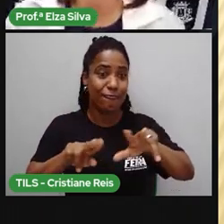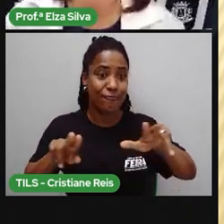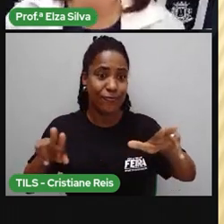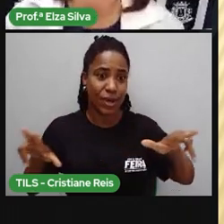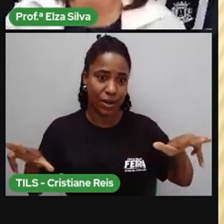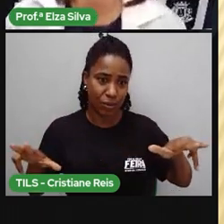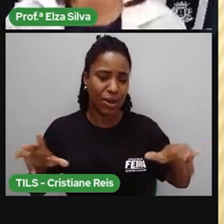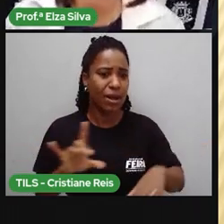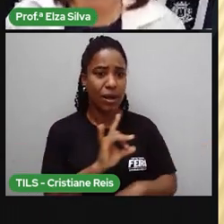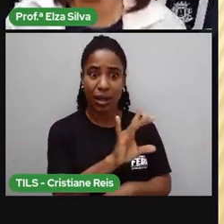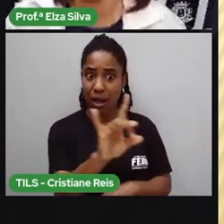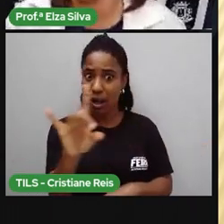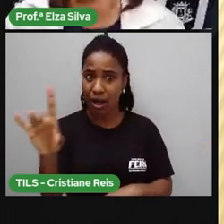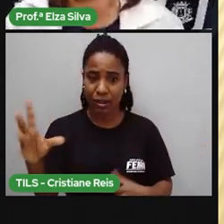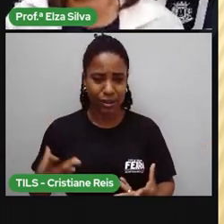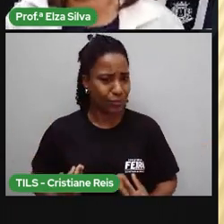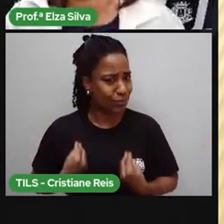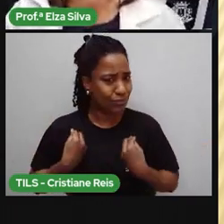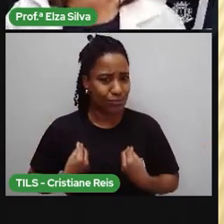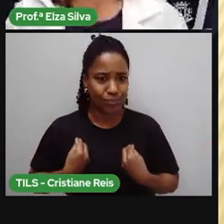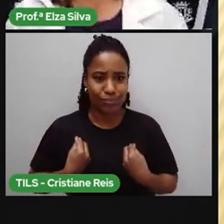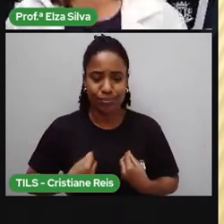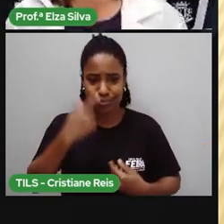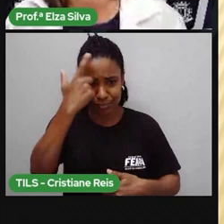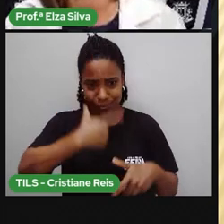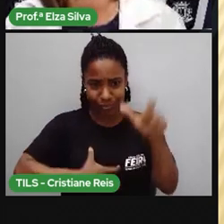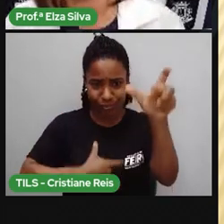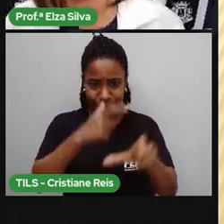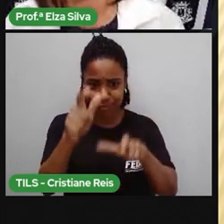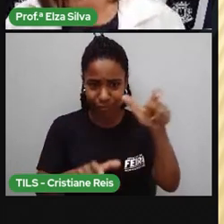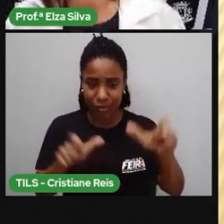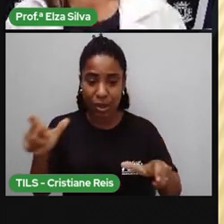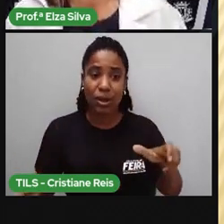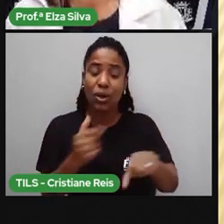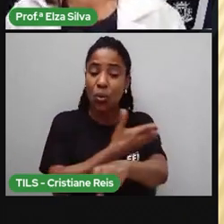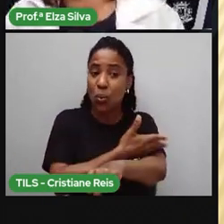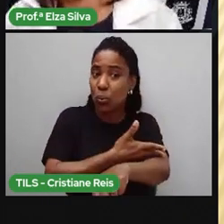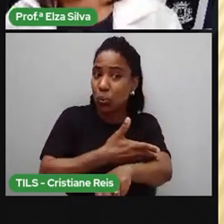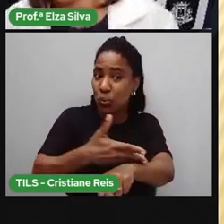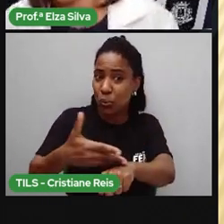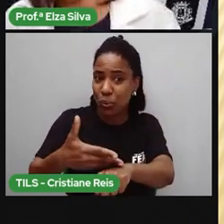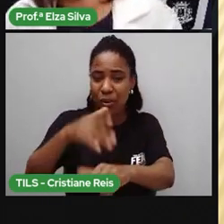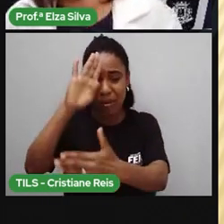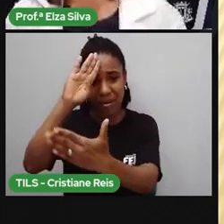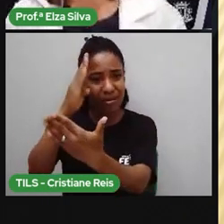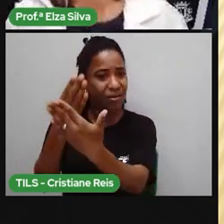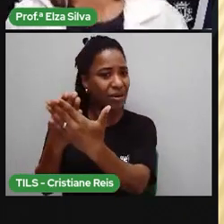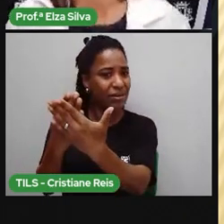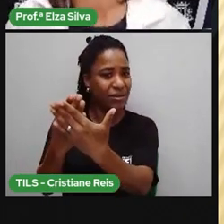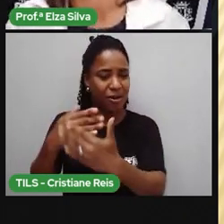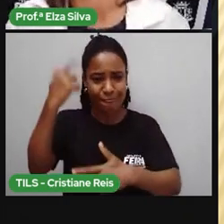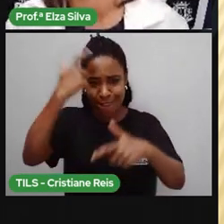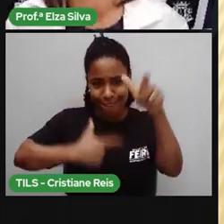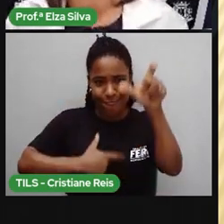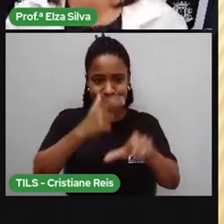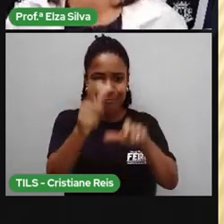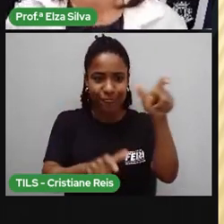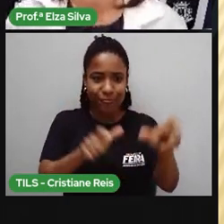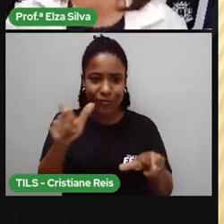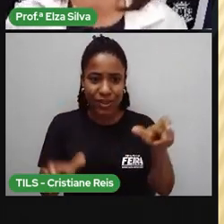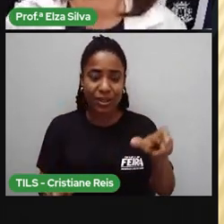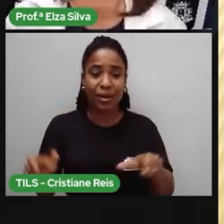muito natural e muito visível. Possuímos tradições, crenças, estilos de vida,